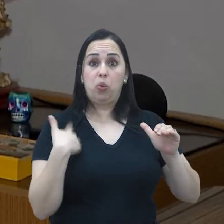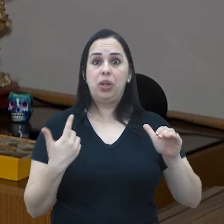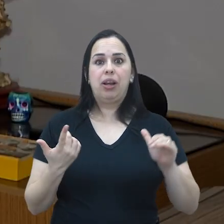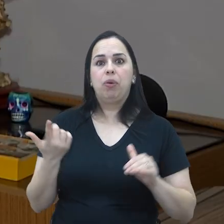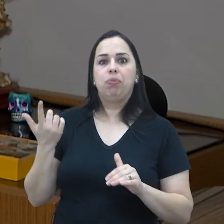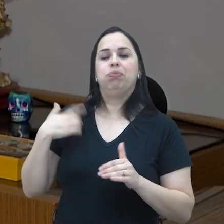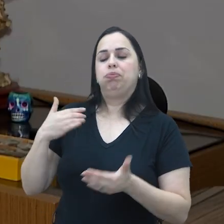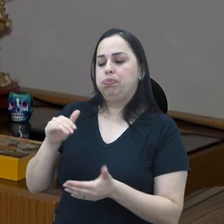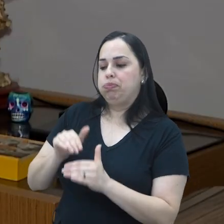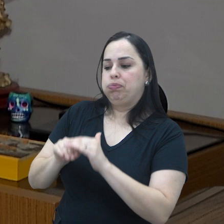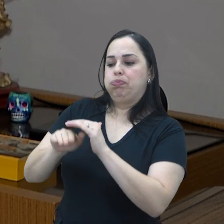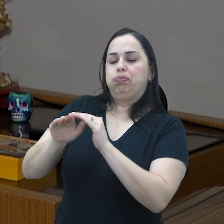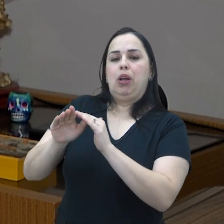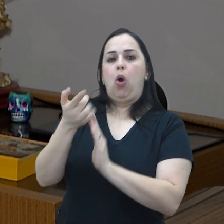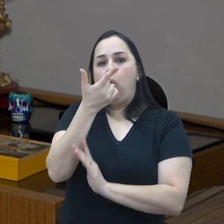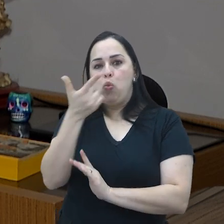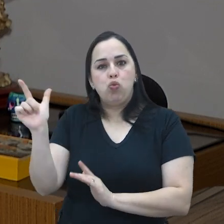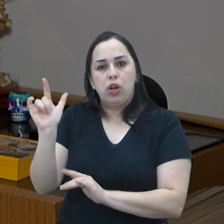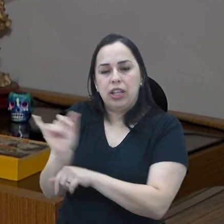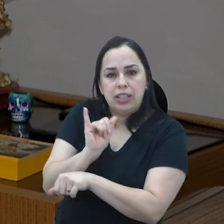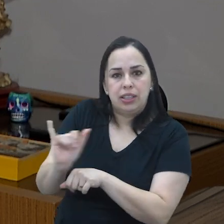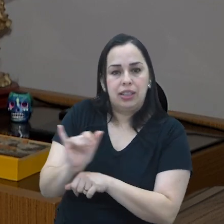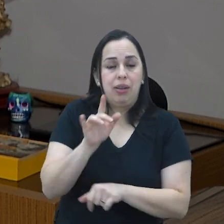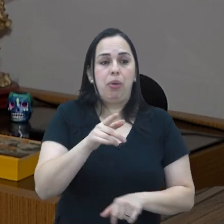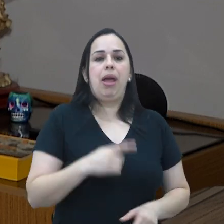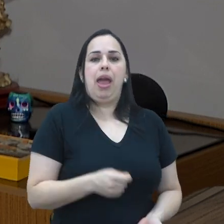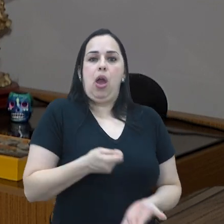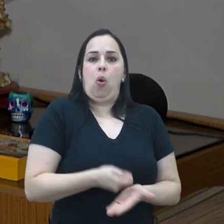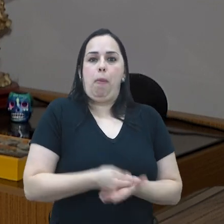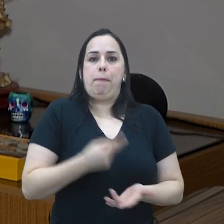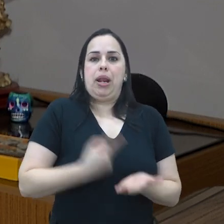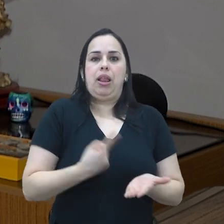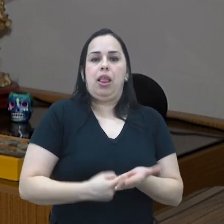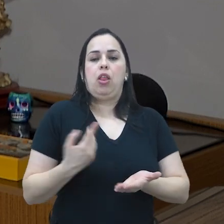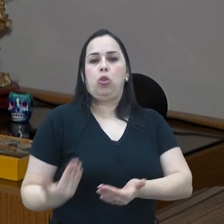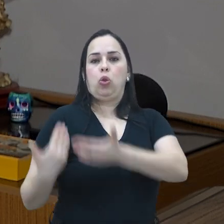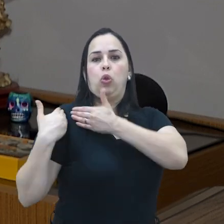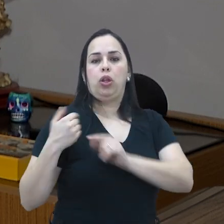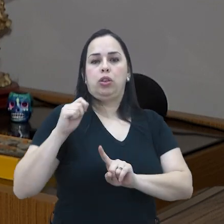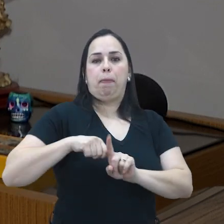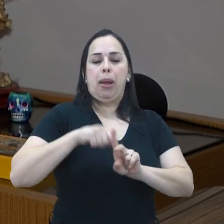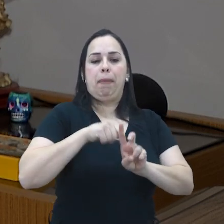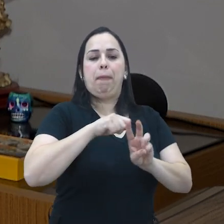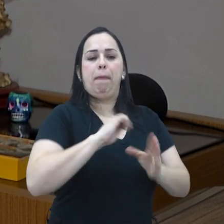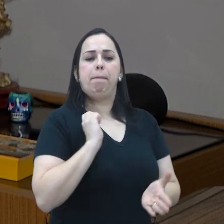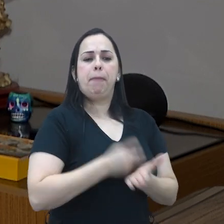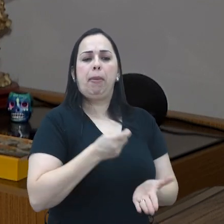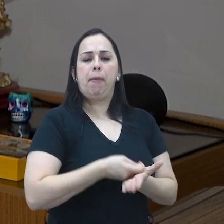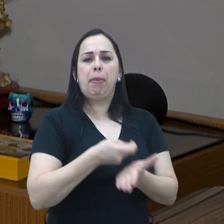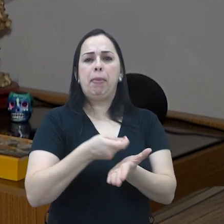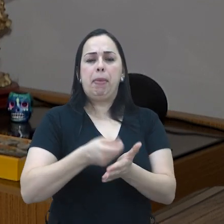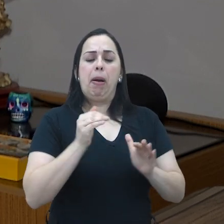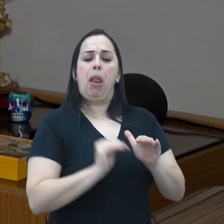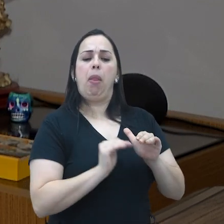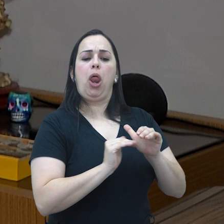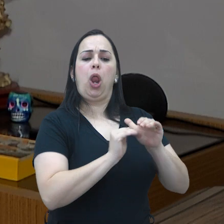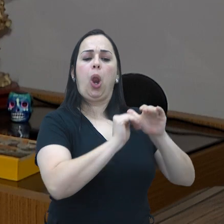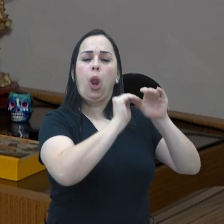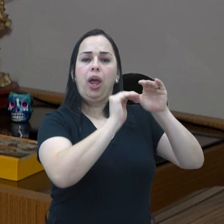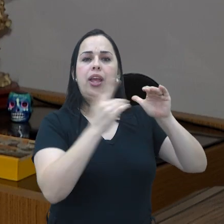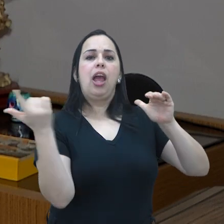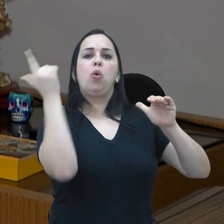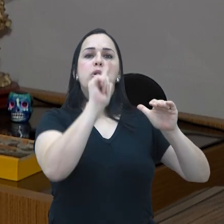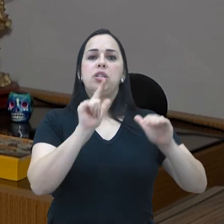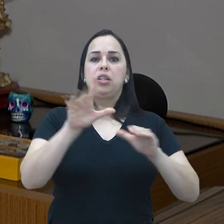uma das principais vantagens, nessa parte de você ser meio que forçado a guardar o dinheiro, ter esse compromisso de ir pagando o consórcio, com essa coisa de ser